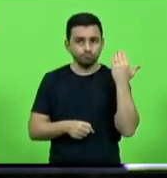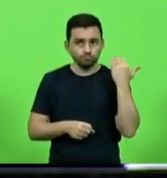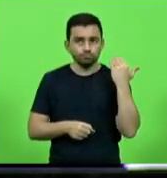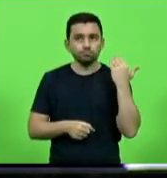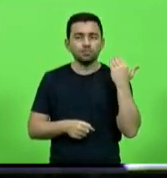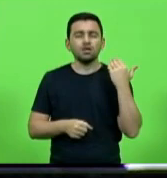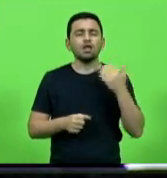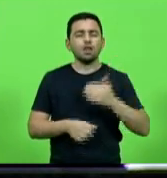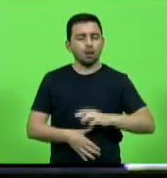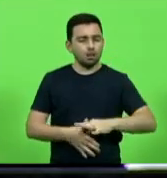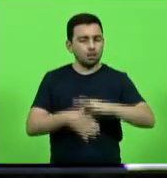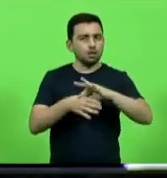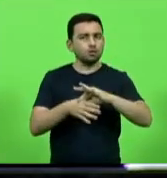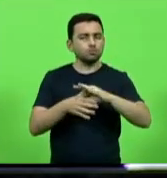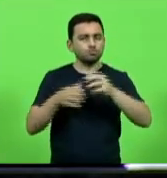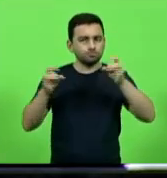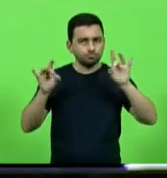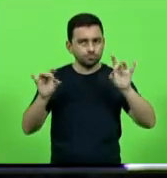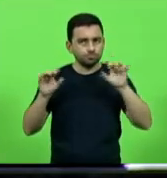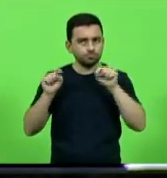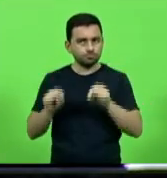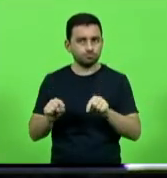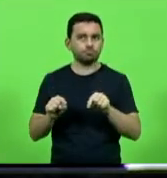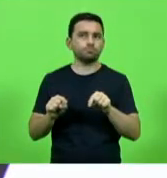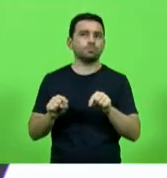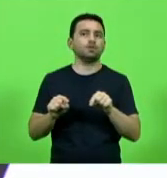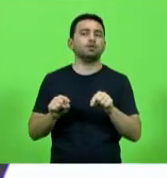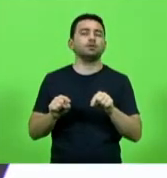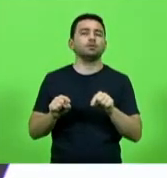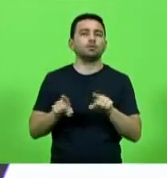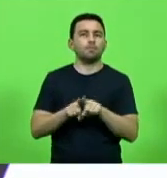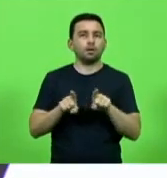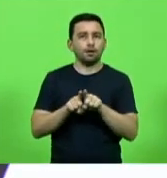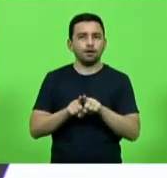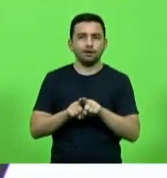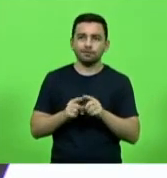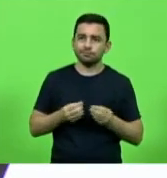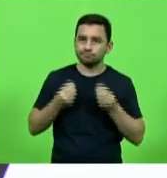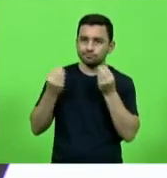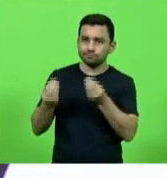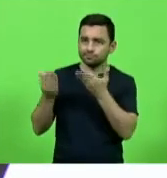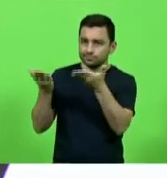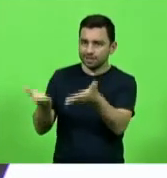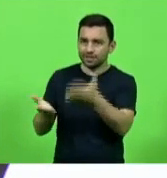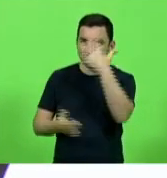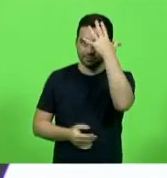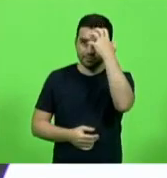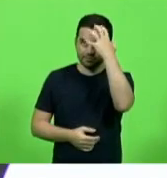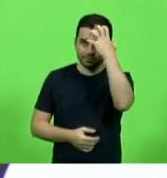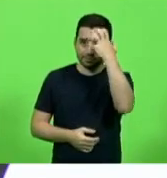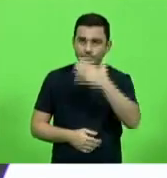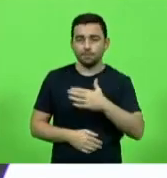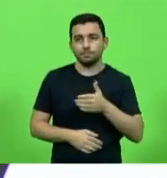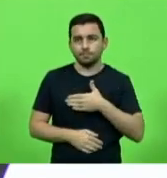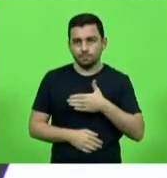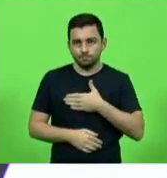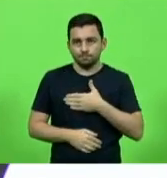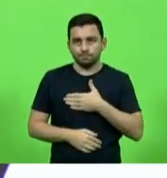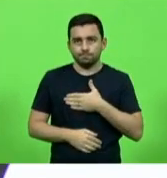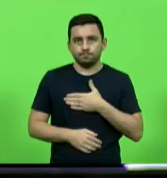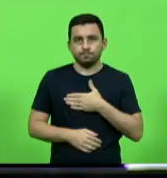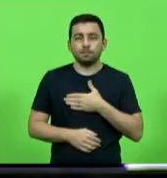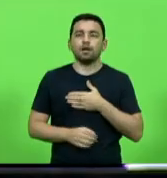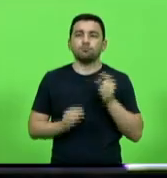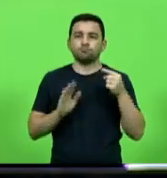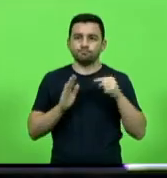grande bancada e quero estender ao nobre deputado Ismael dos Santos a minha mais profícua